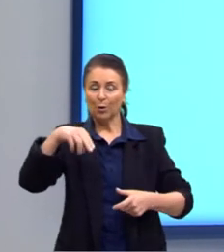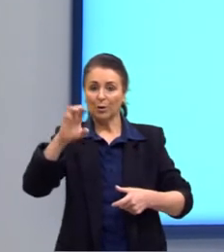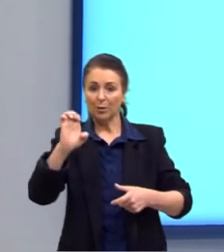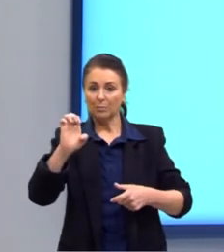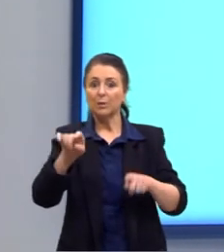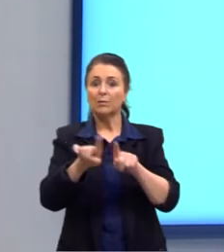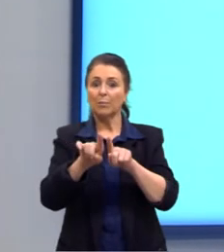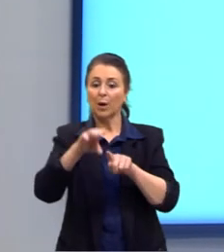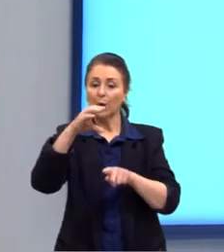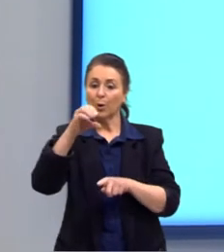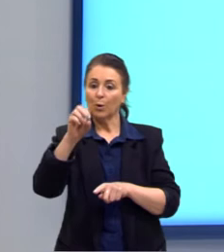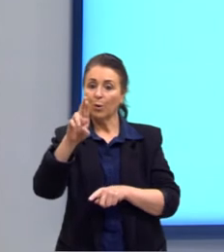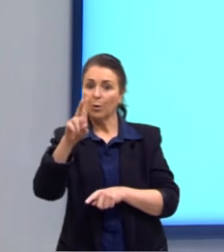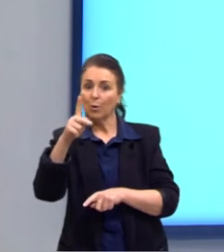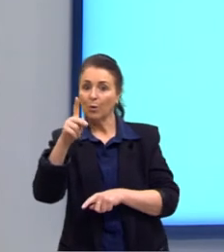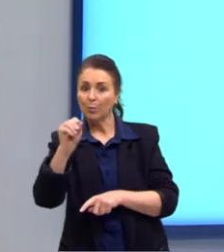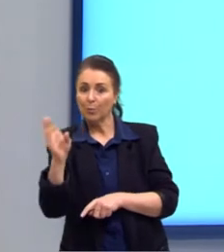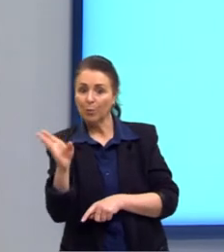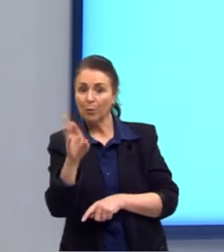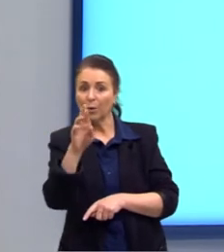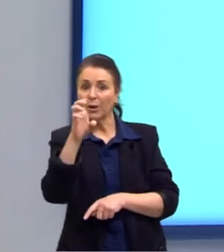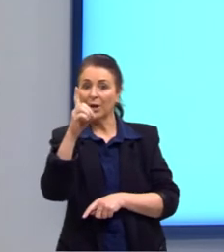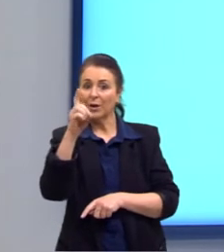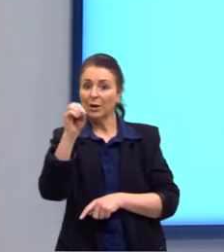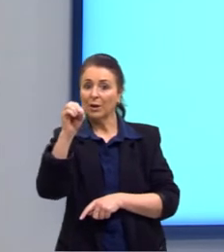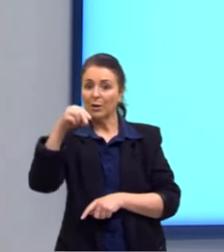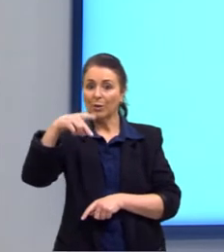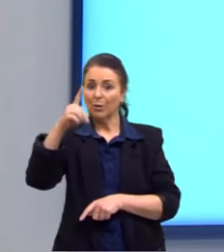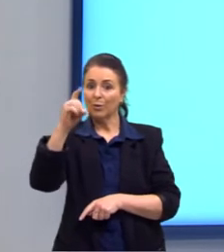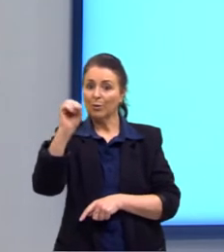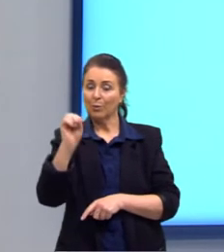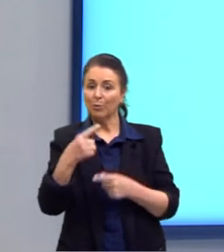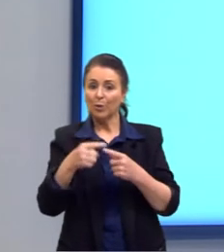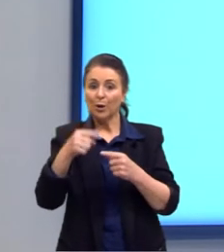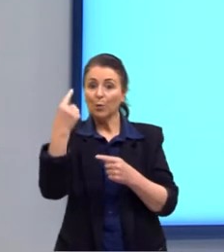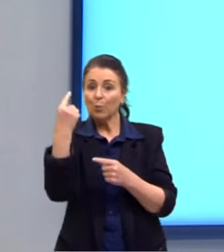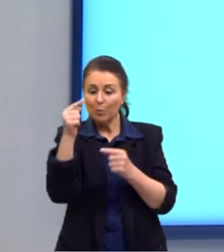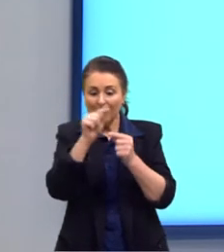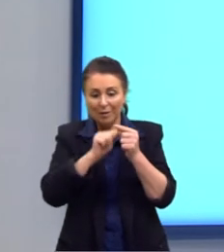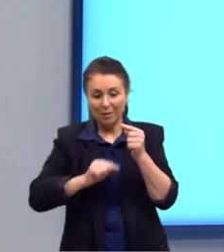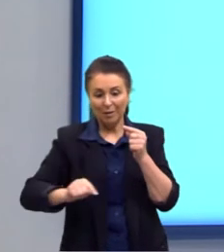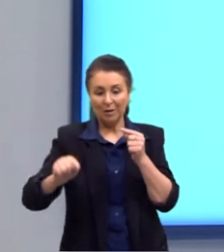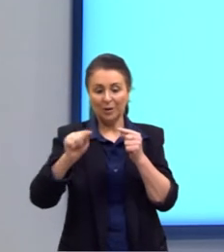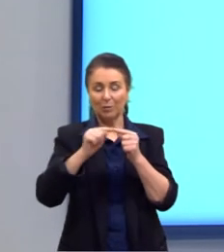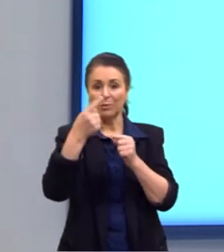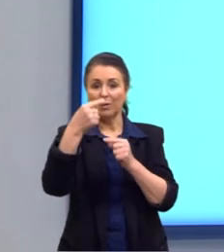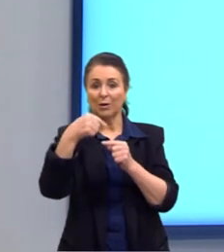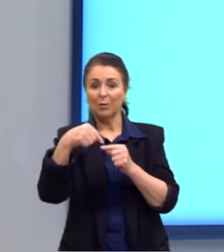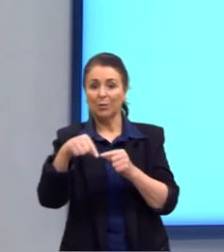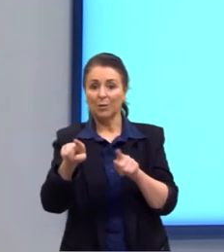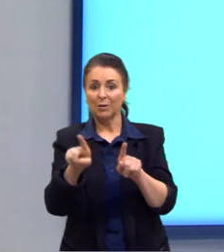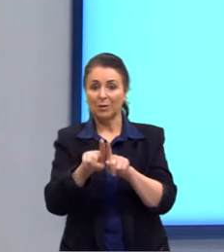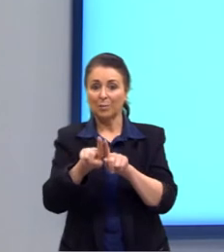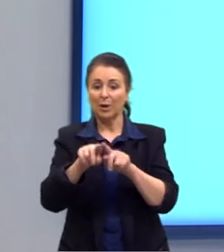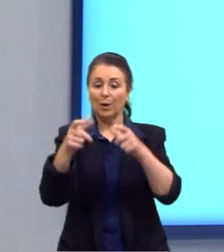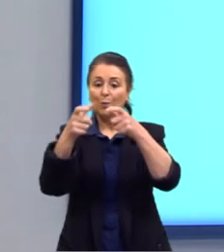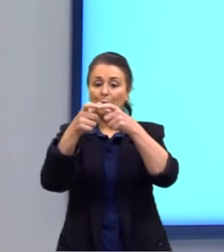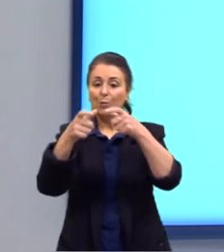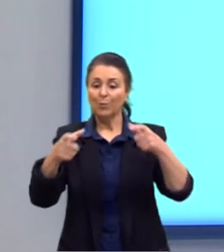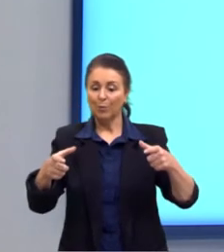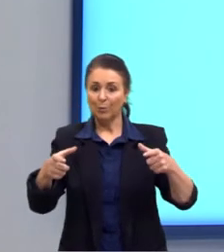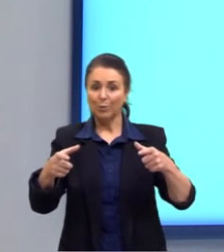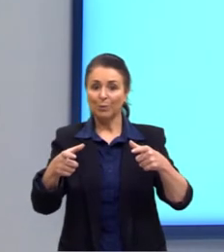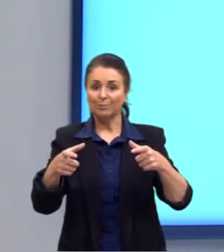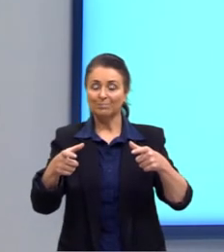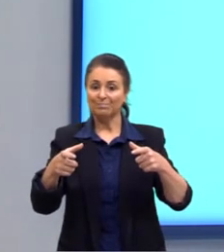redondo, porque uma da superfície é arredondada. Assim como essa outra figura aqui seria um cone ali completo,